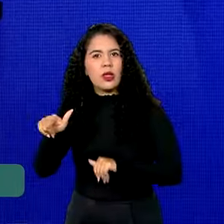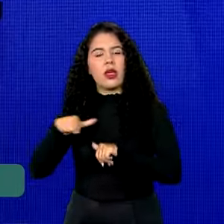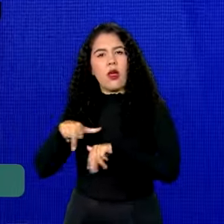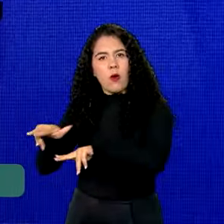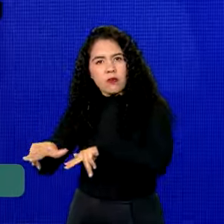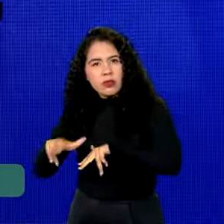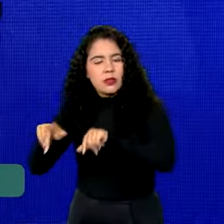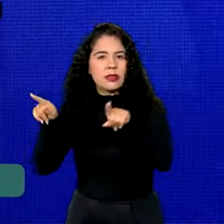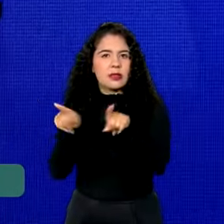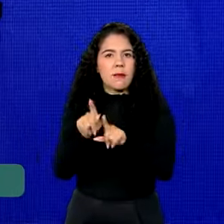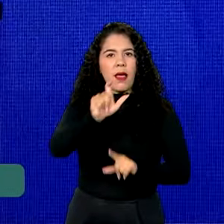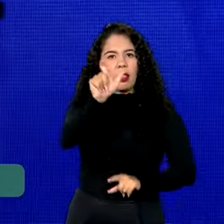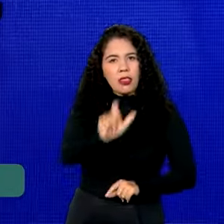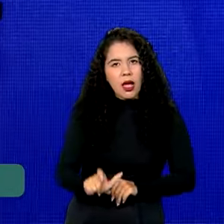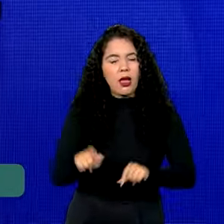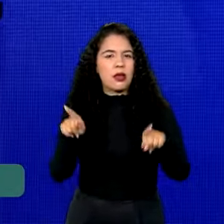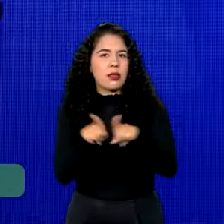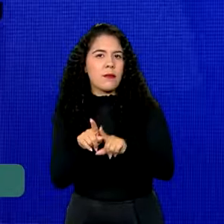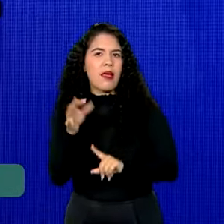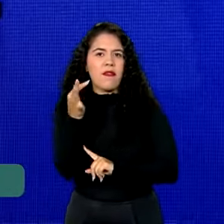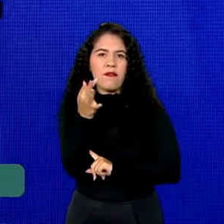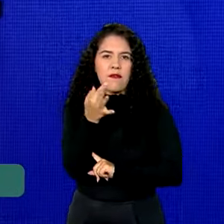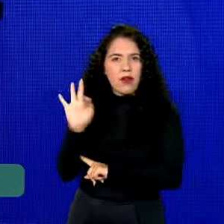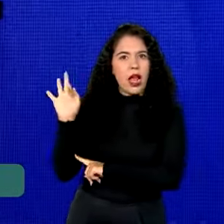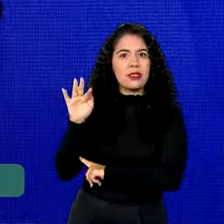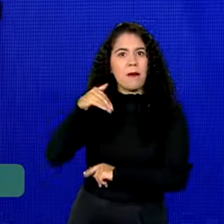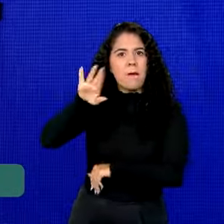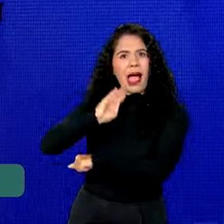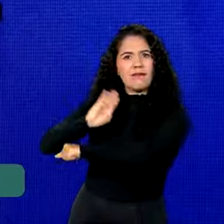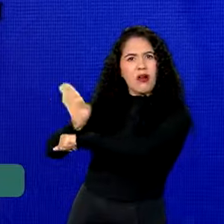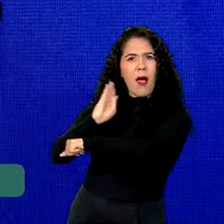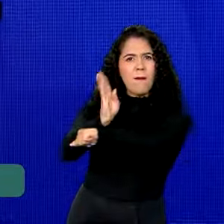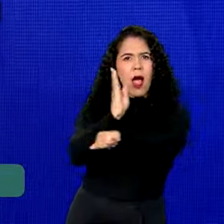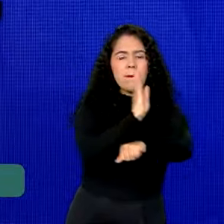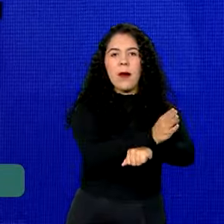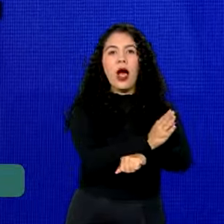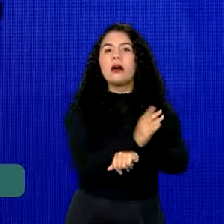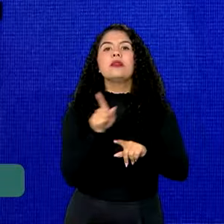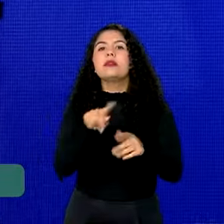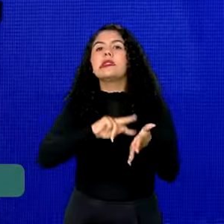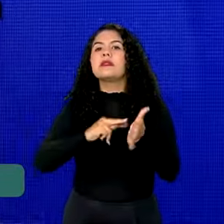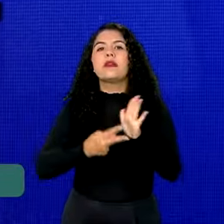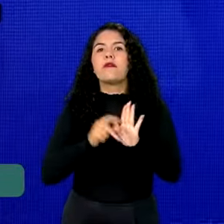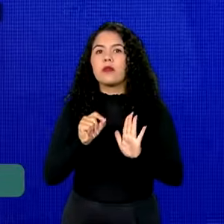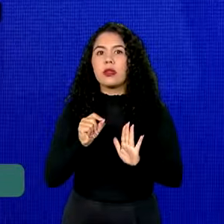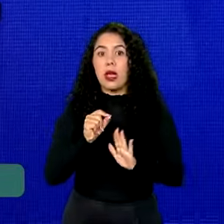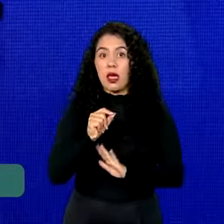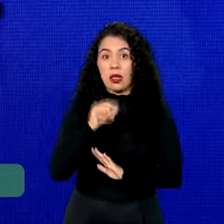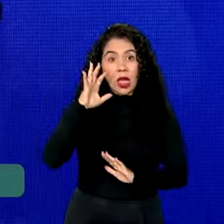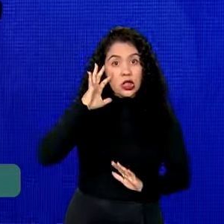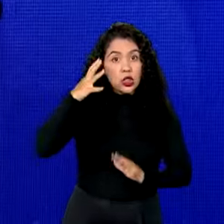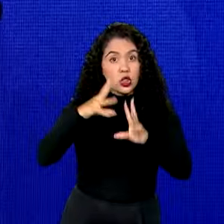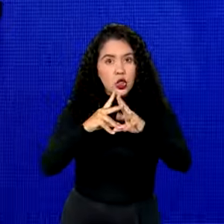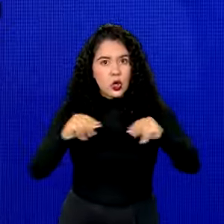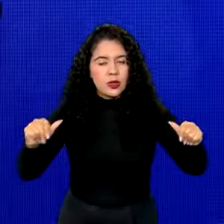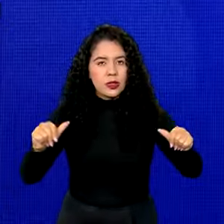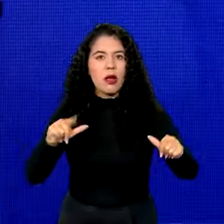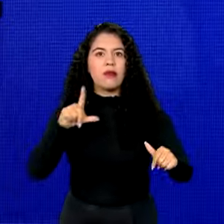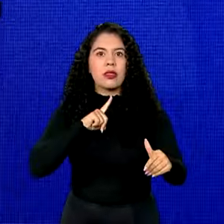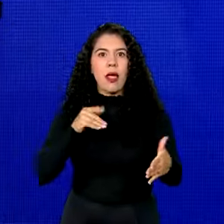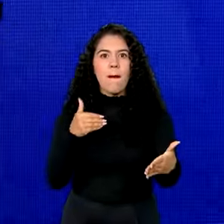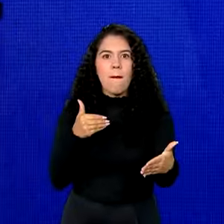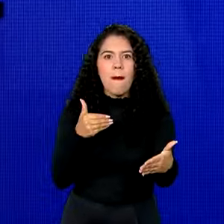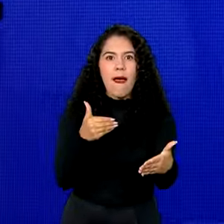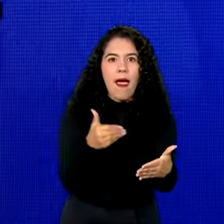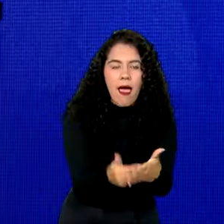Itália, é muito mais do que com a França. E isso demonstra que a solução para o nosso problema, presidente Boric, está mais próximo de